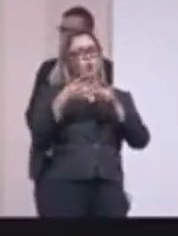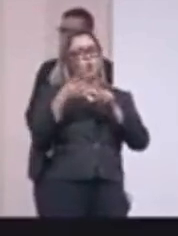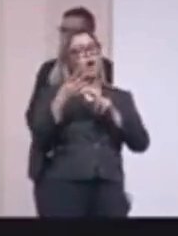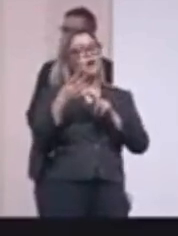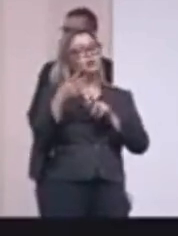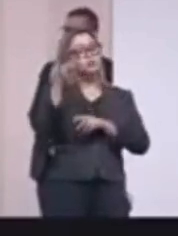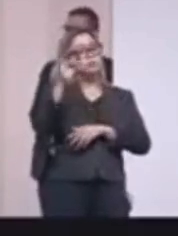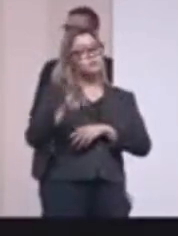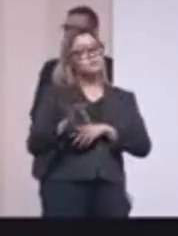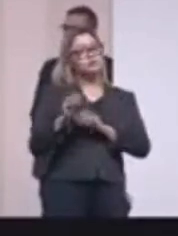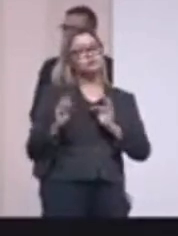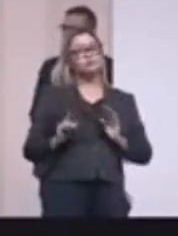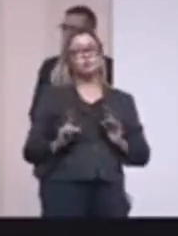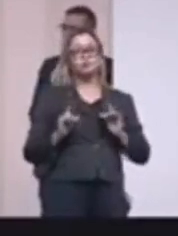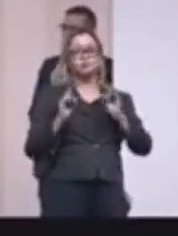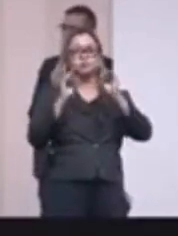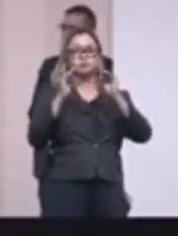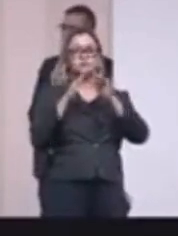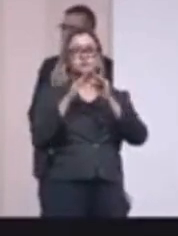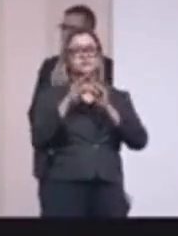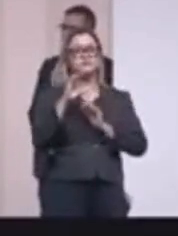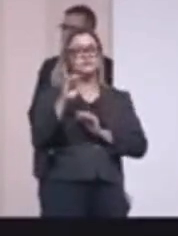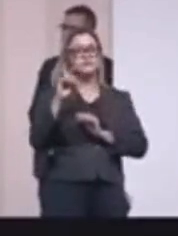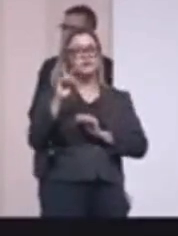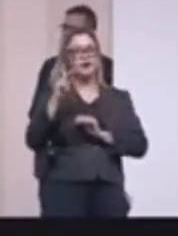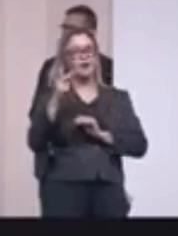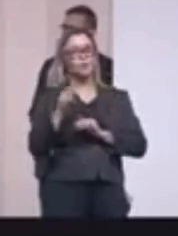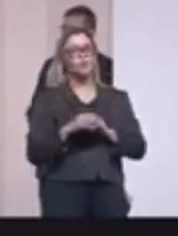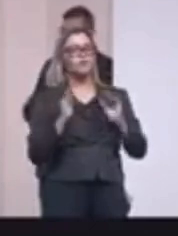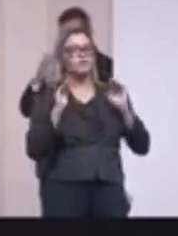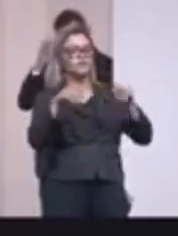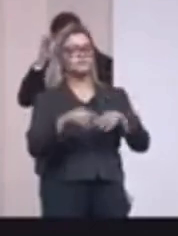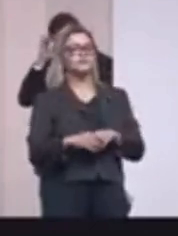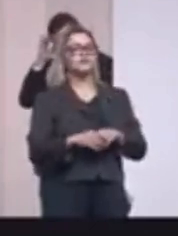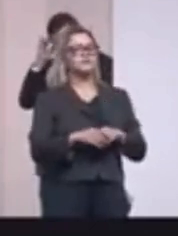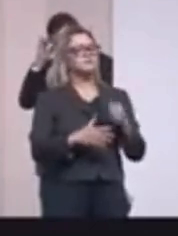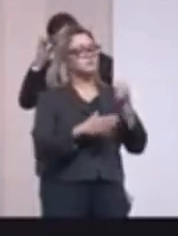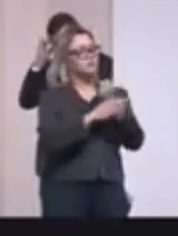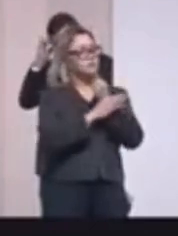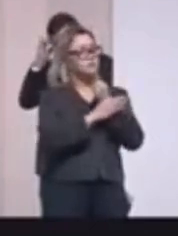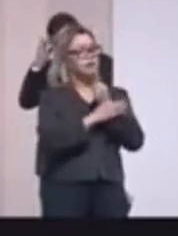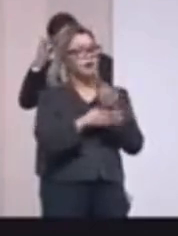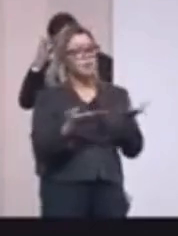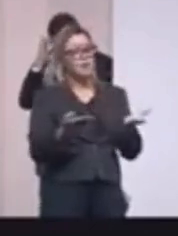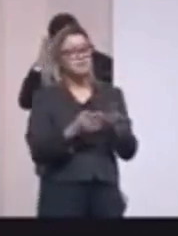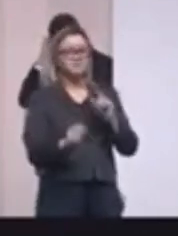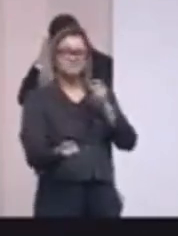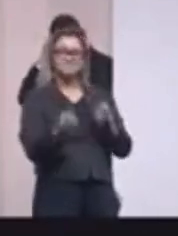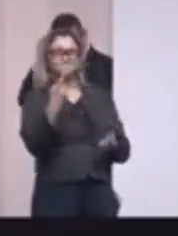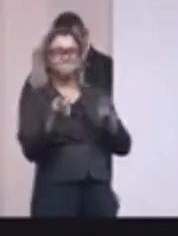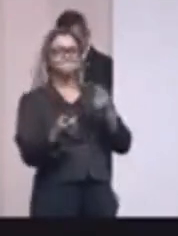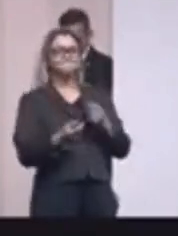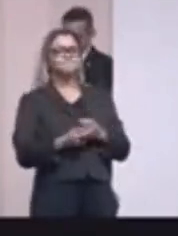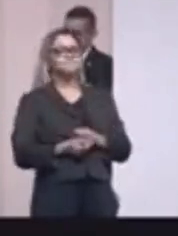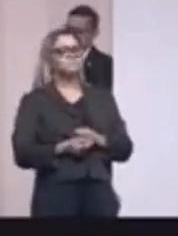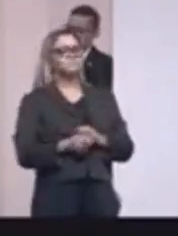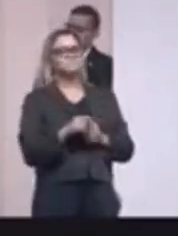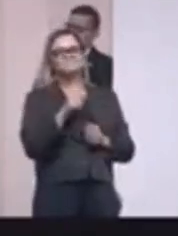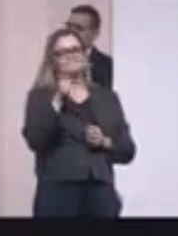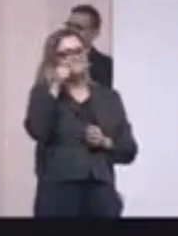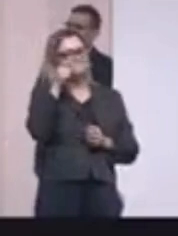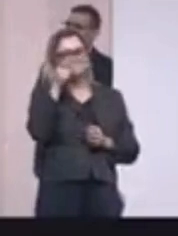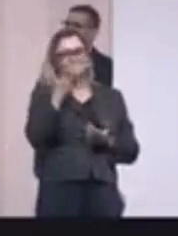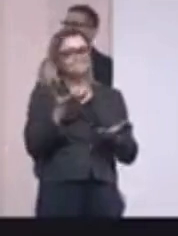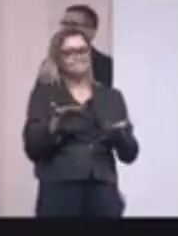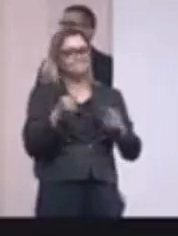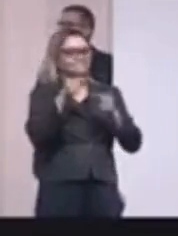de todos os imóveis construídos pela CDHO, destinados às forças de segurança, mas muitas vezes aquele imóvel não interessava